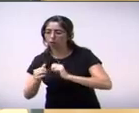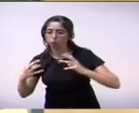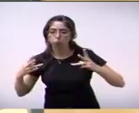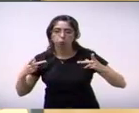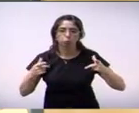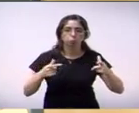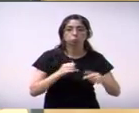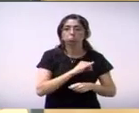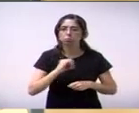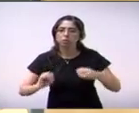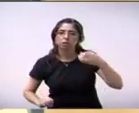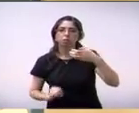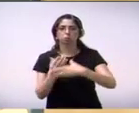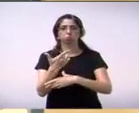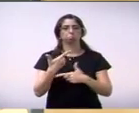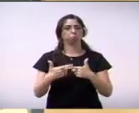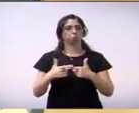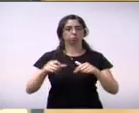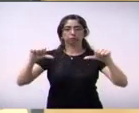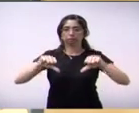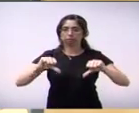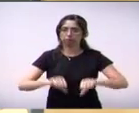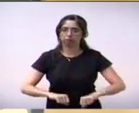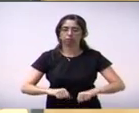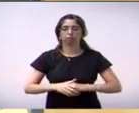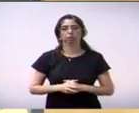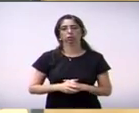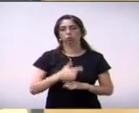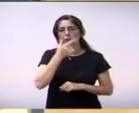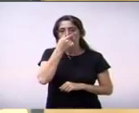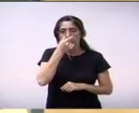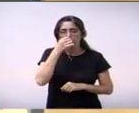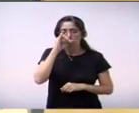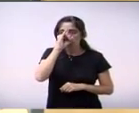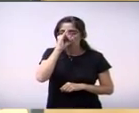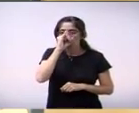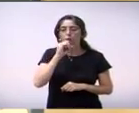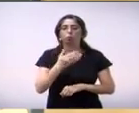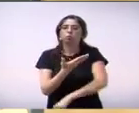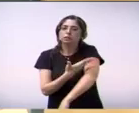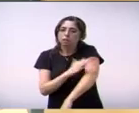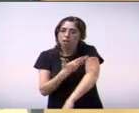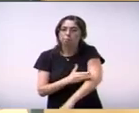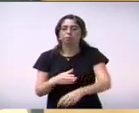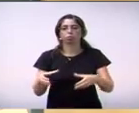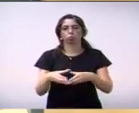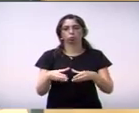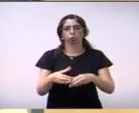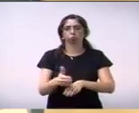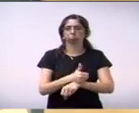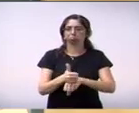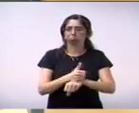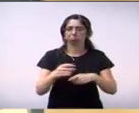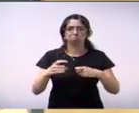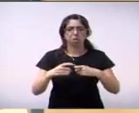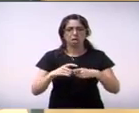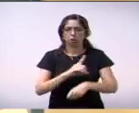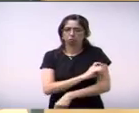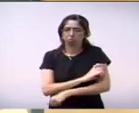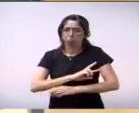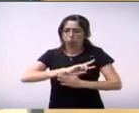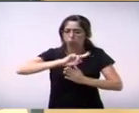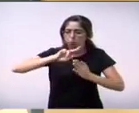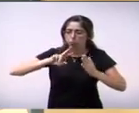A qualquer momento que houver necessidade, a equipe já está toda treinada de como conduzir, de como fazer o melhor tratamento